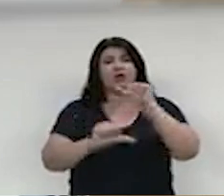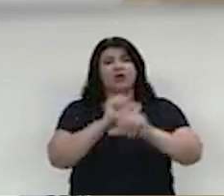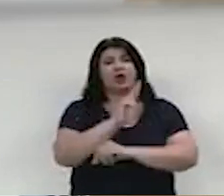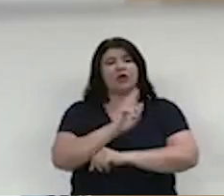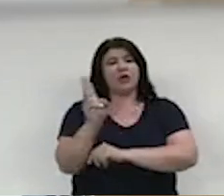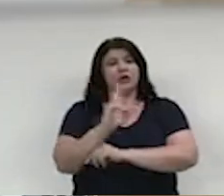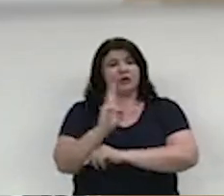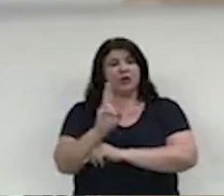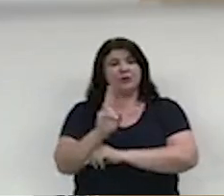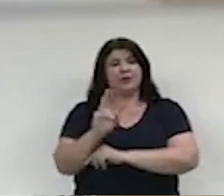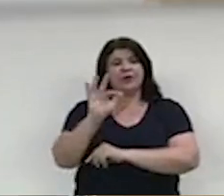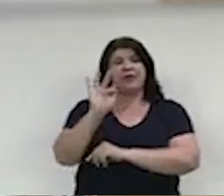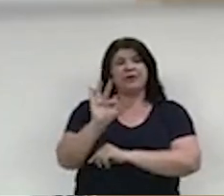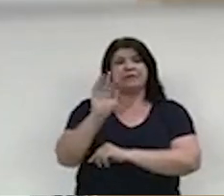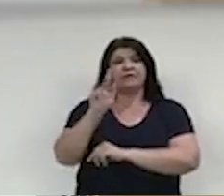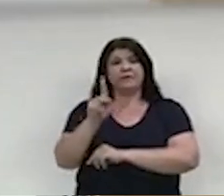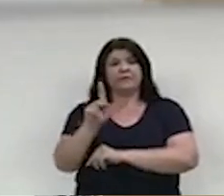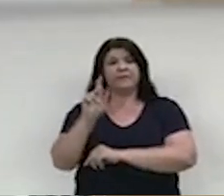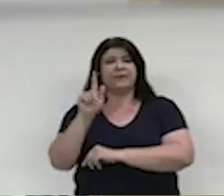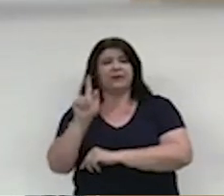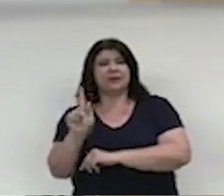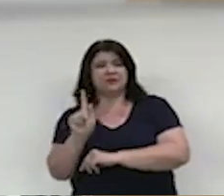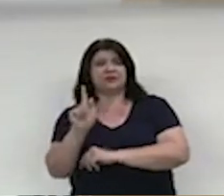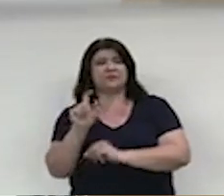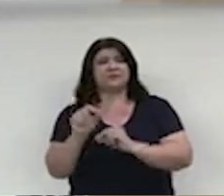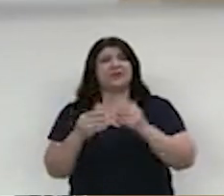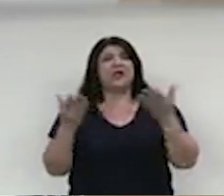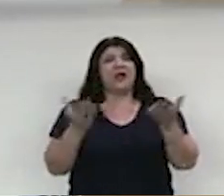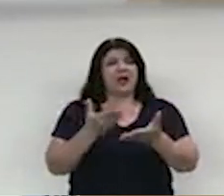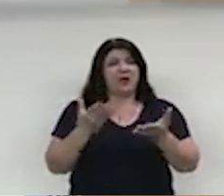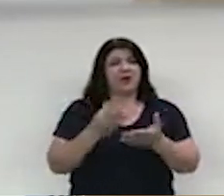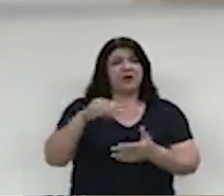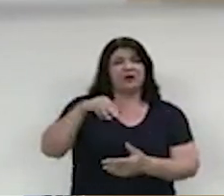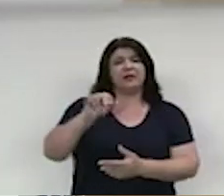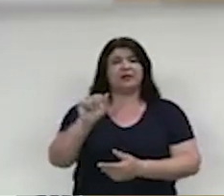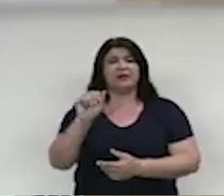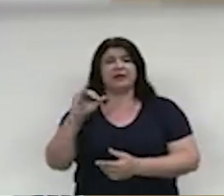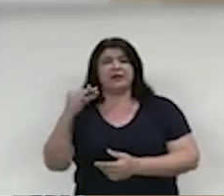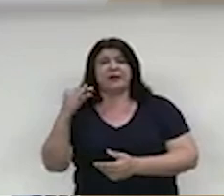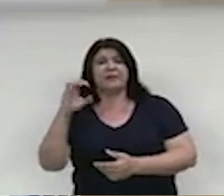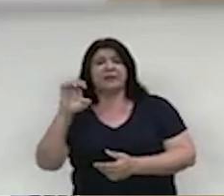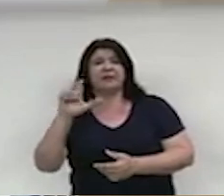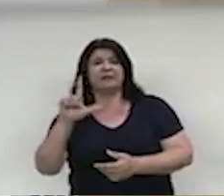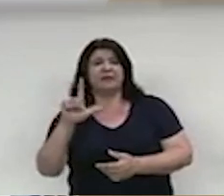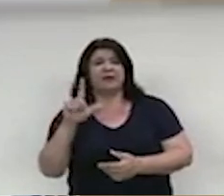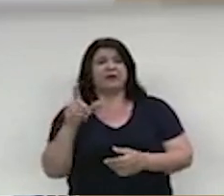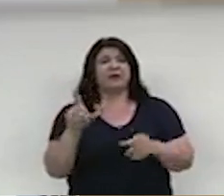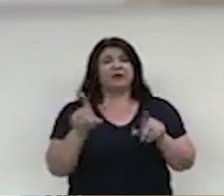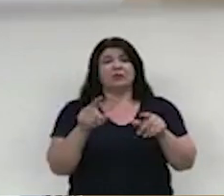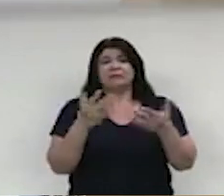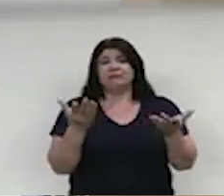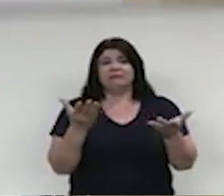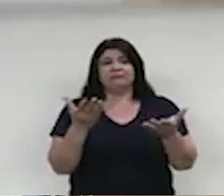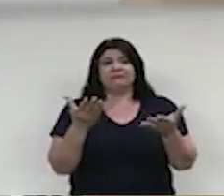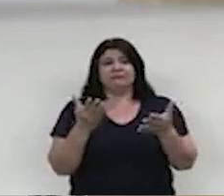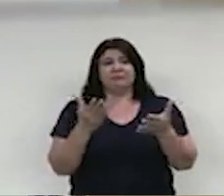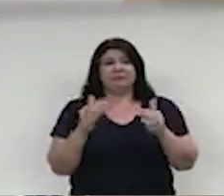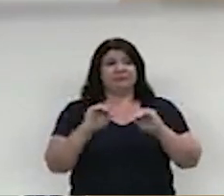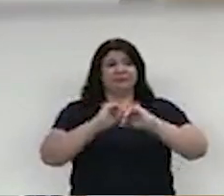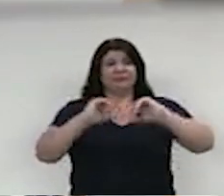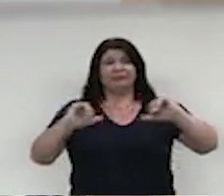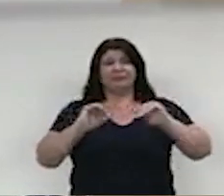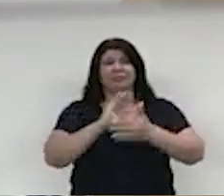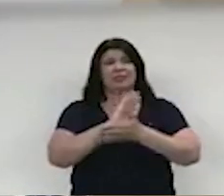FEG Imóveis LTDA, ou seja, hoje a Maciel e Maciel nada tem a ver com o vínculo. Fato que confirma